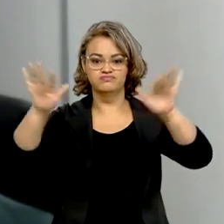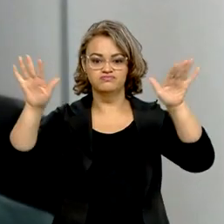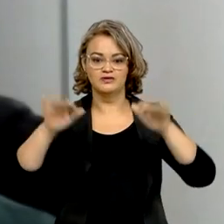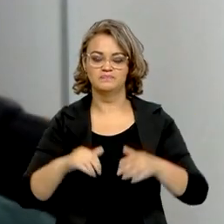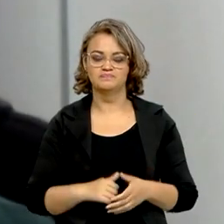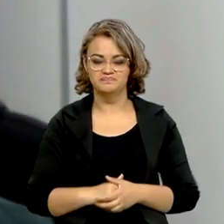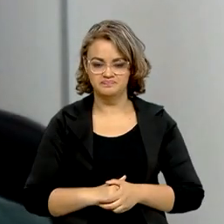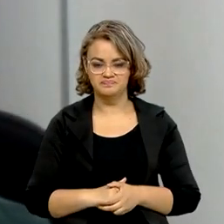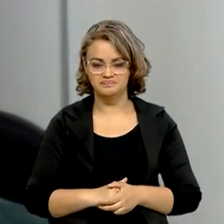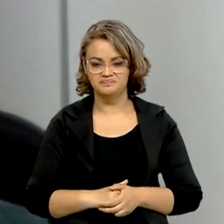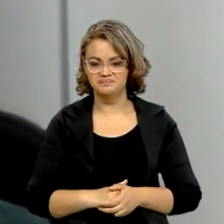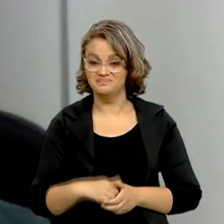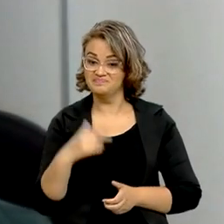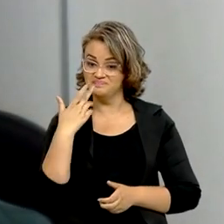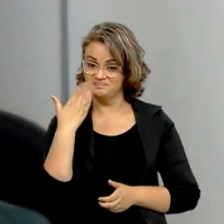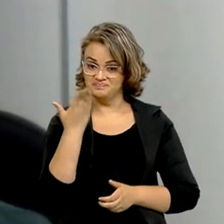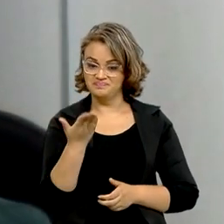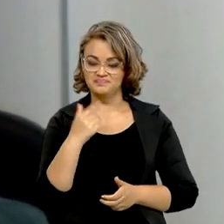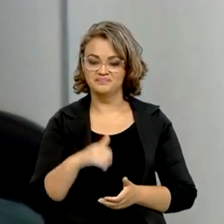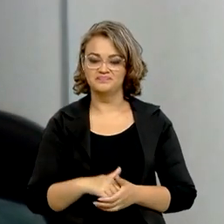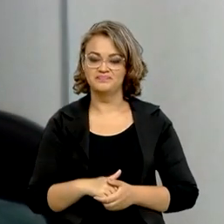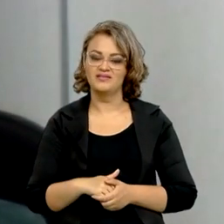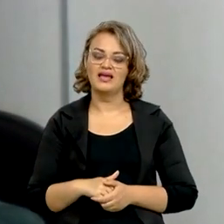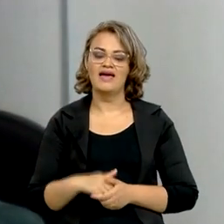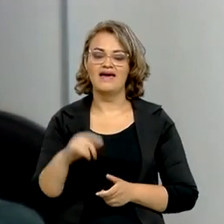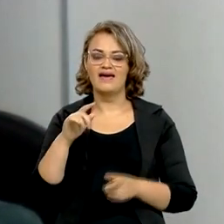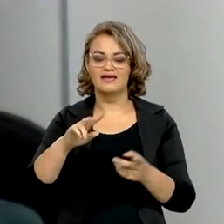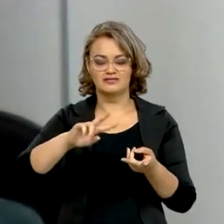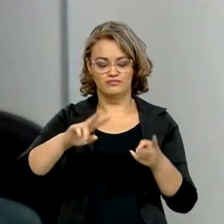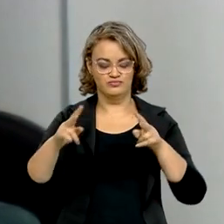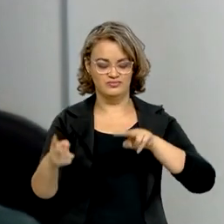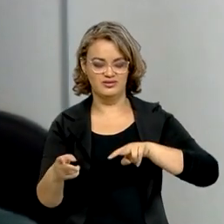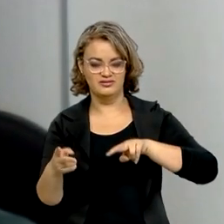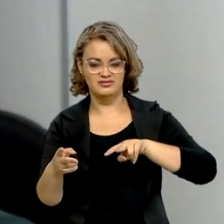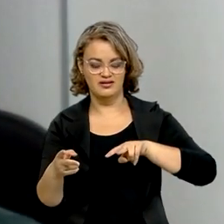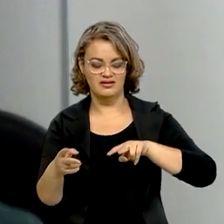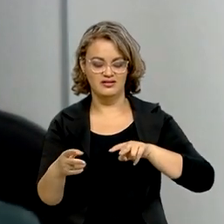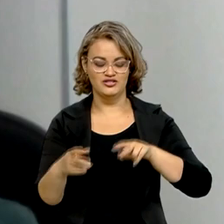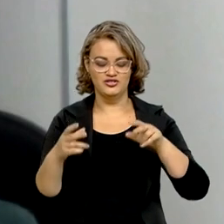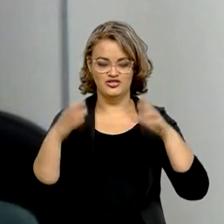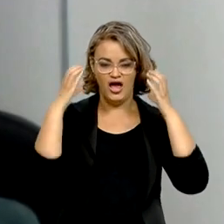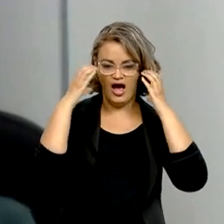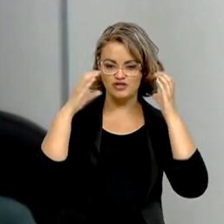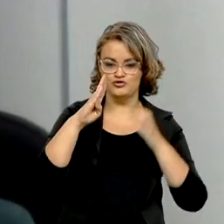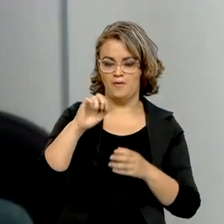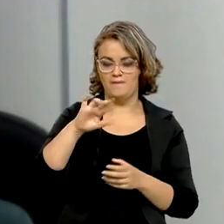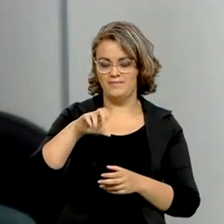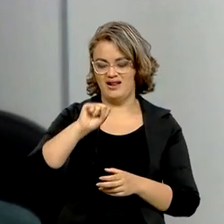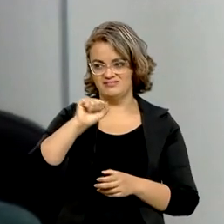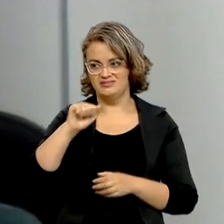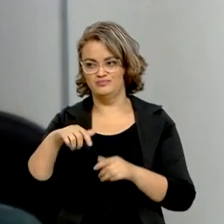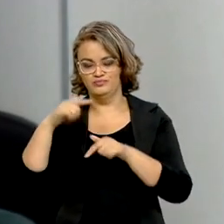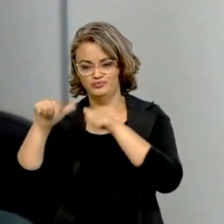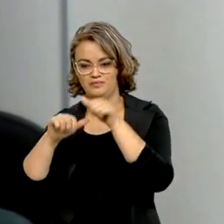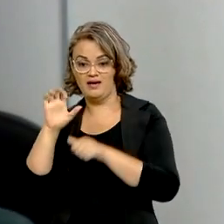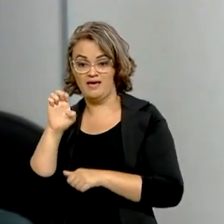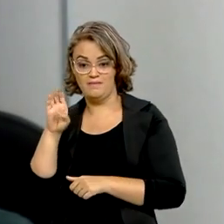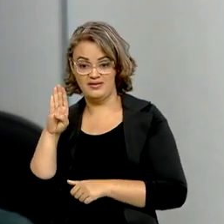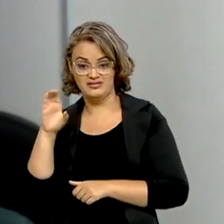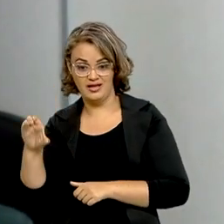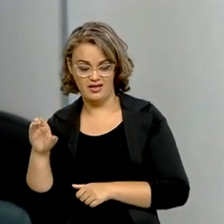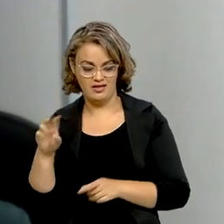A agência, ela, nessa transição de Rádio Brás para o ABC, né, ela deixou de ter esse caráter